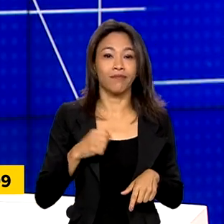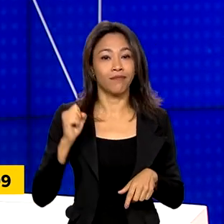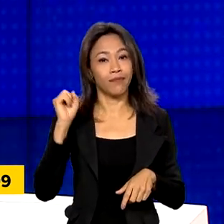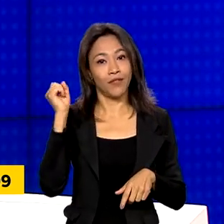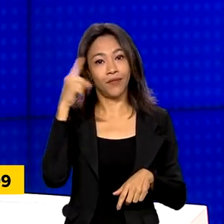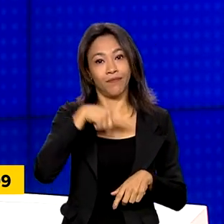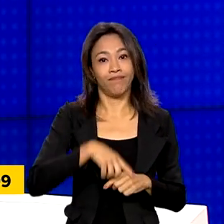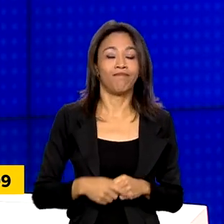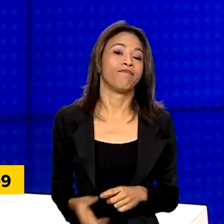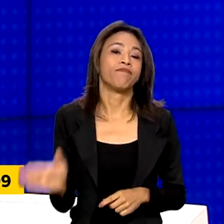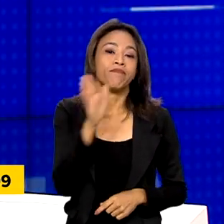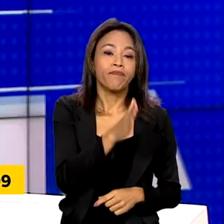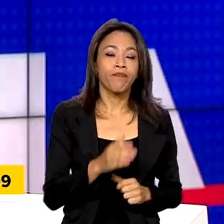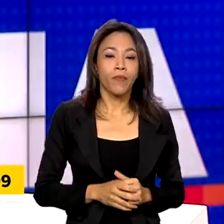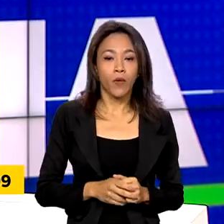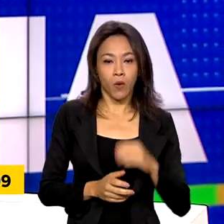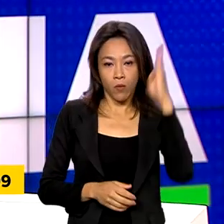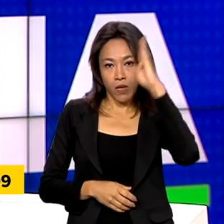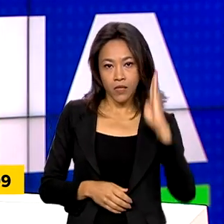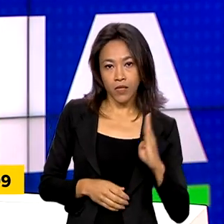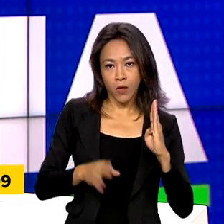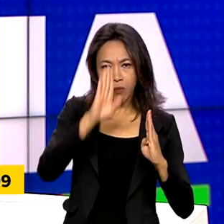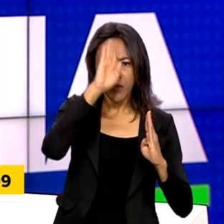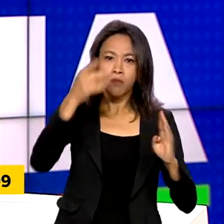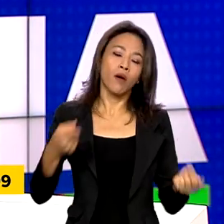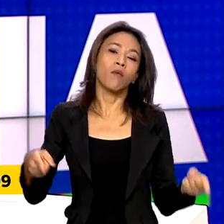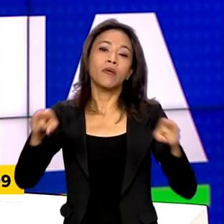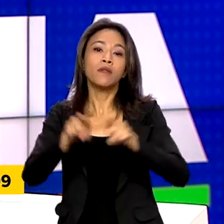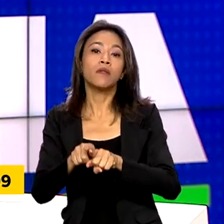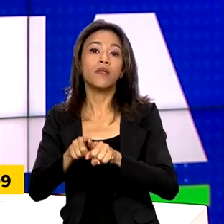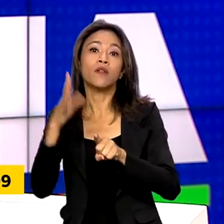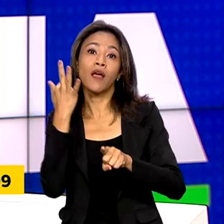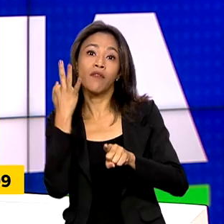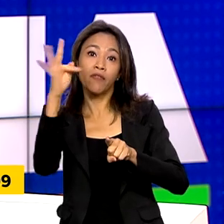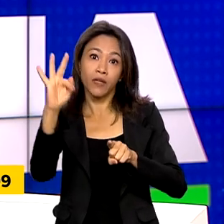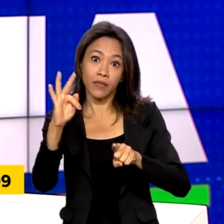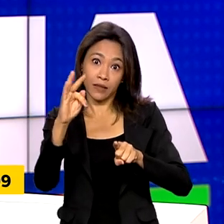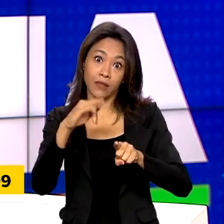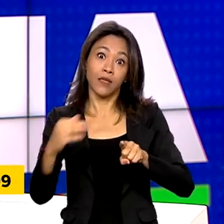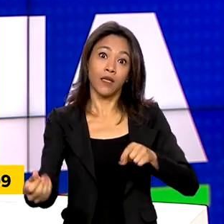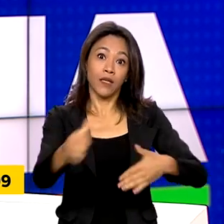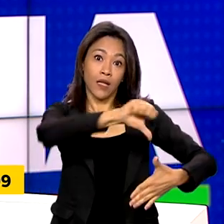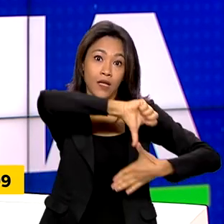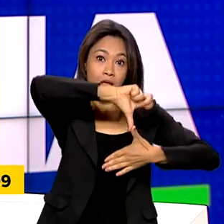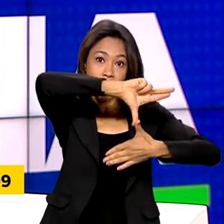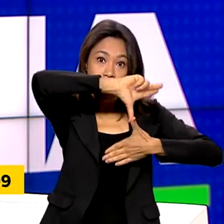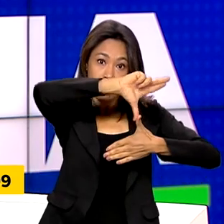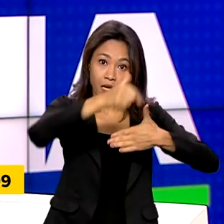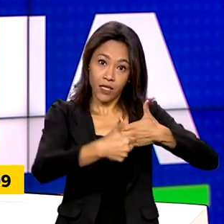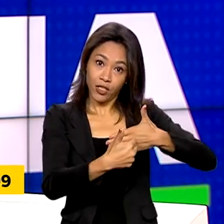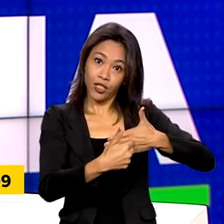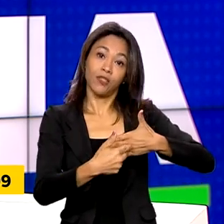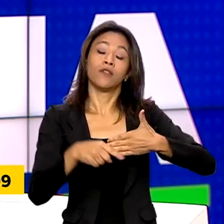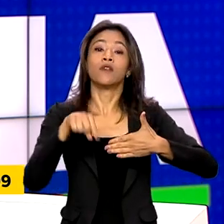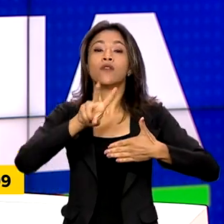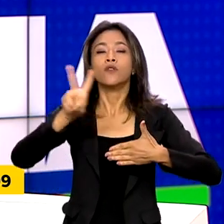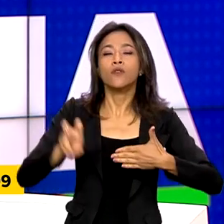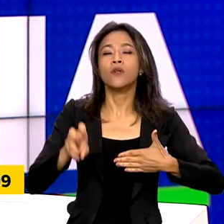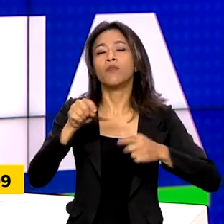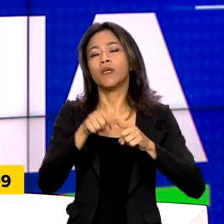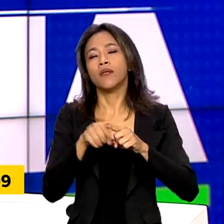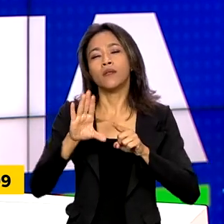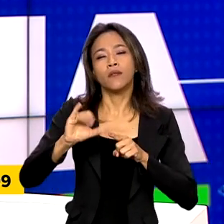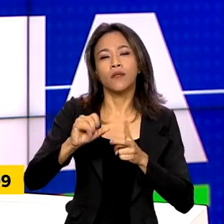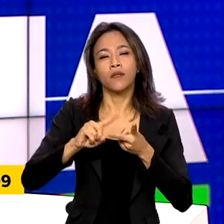O Brasil é o principal parceiro da França na América Latina, tanto em relação ao comércio, quanto nas áreas da cultura e da